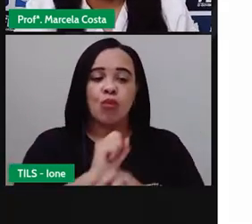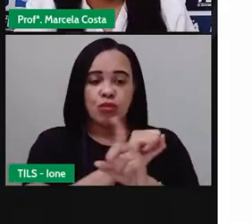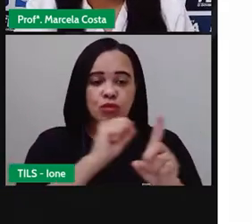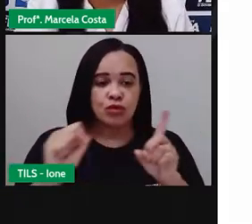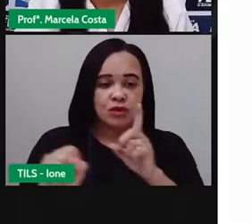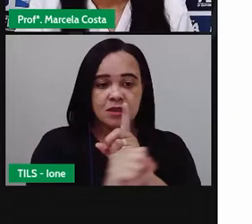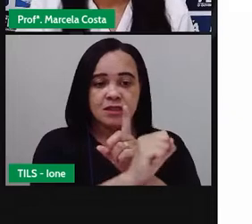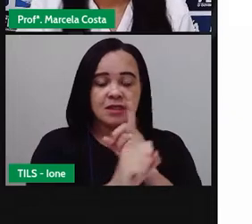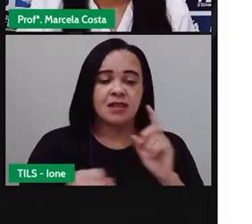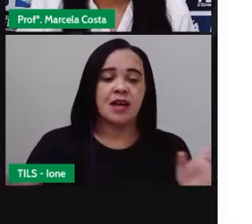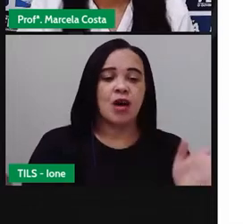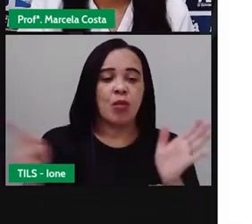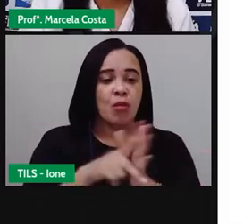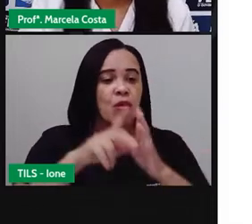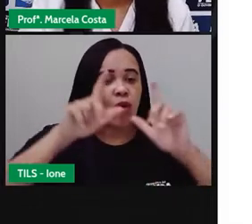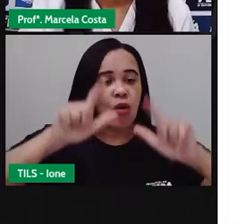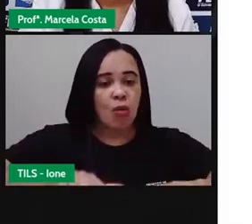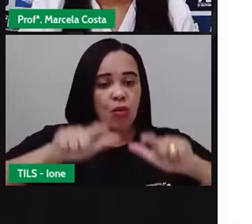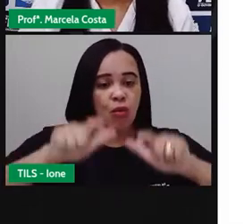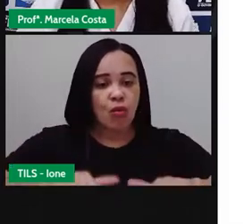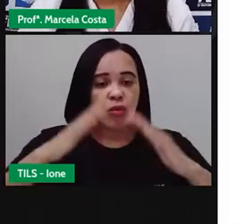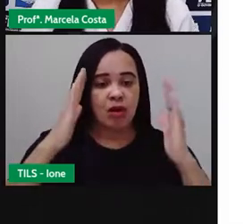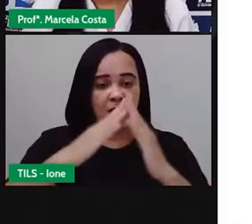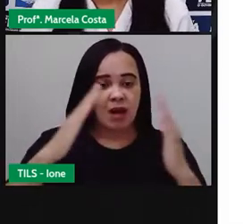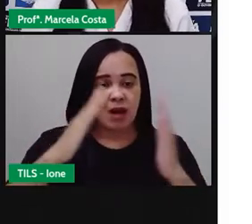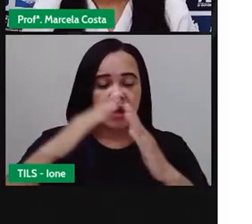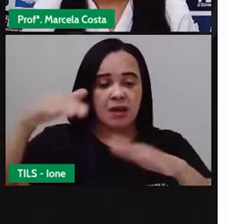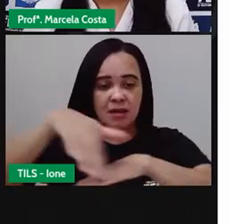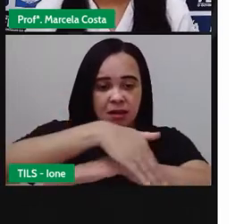comunidade, da sua rua, tá?